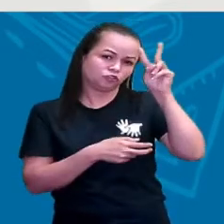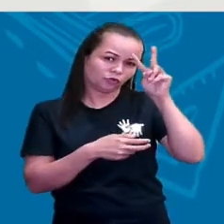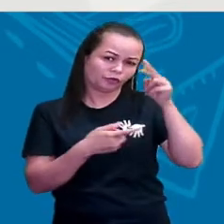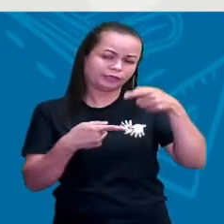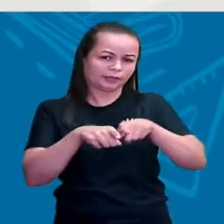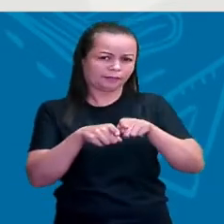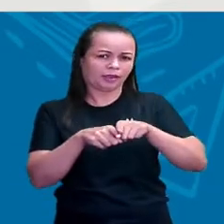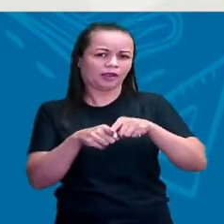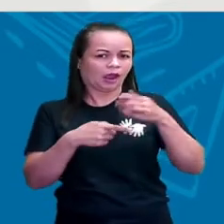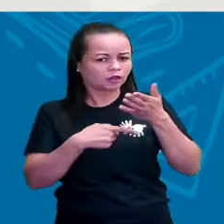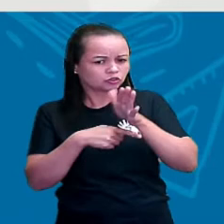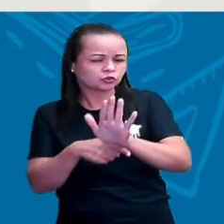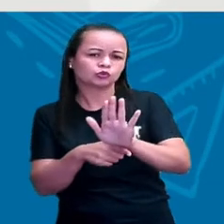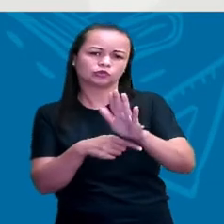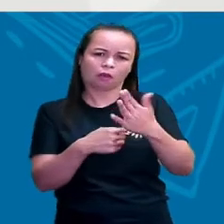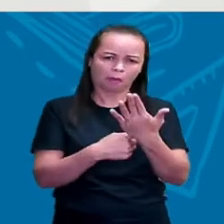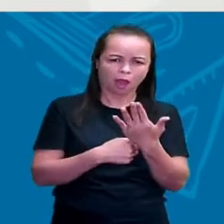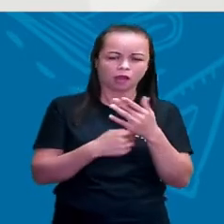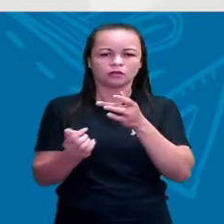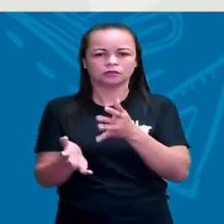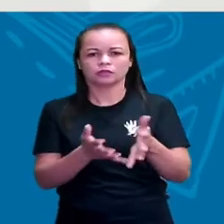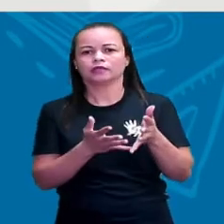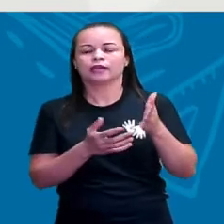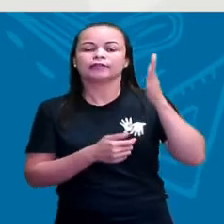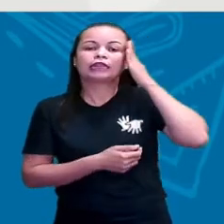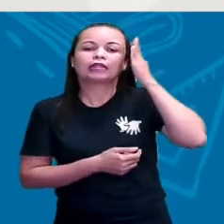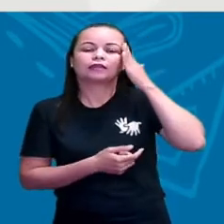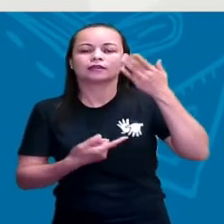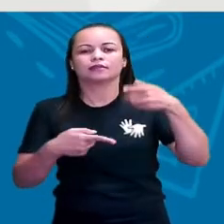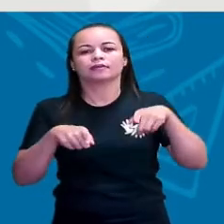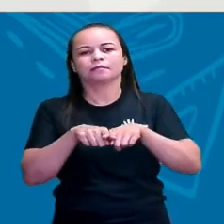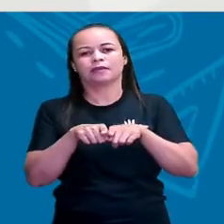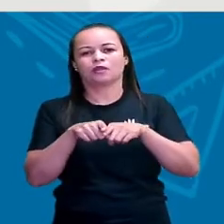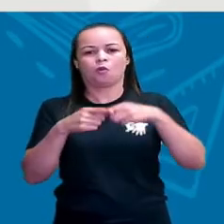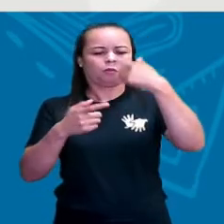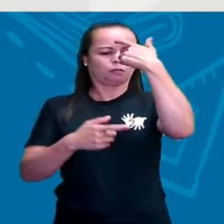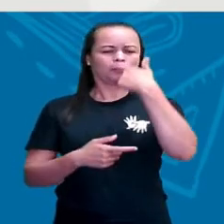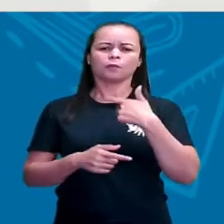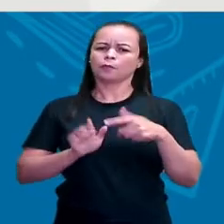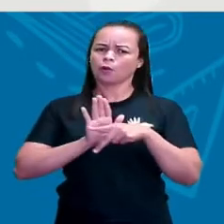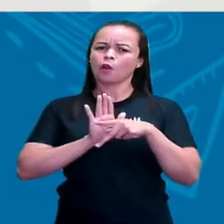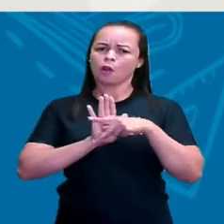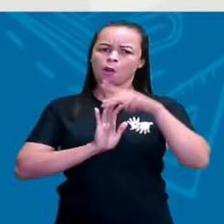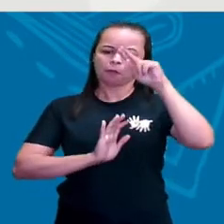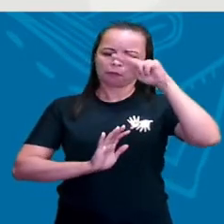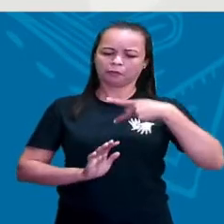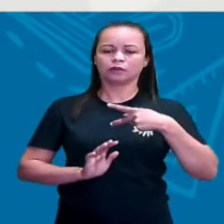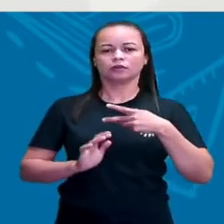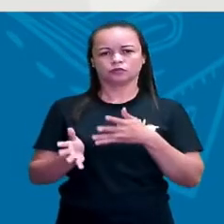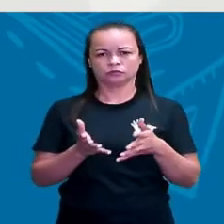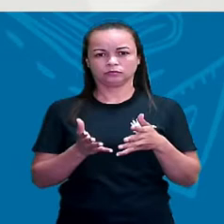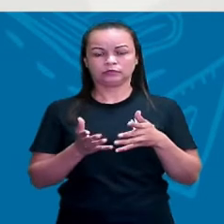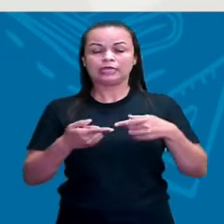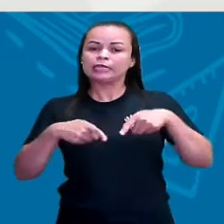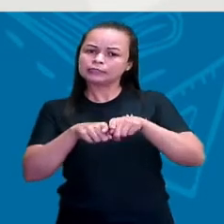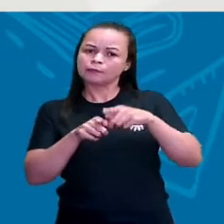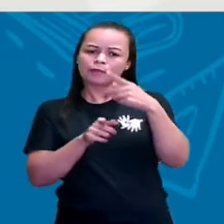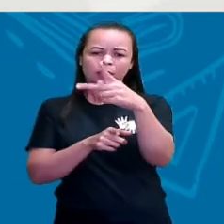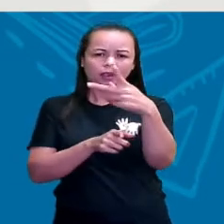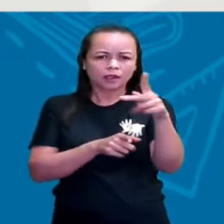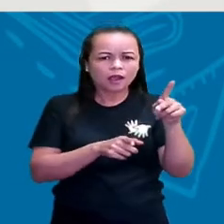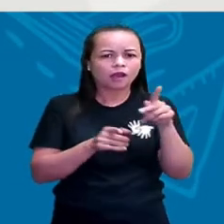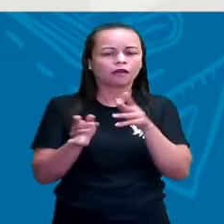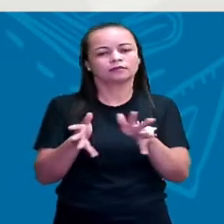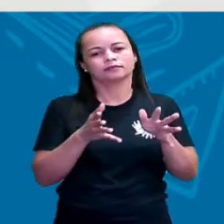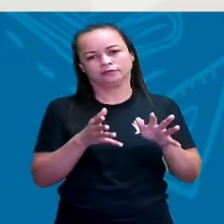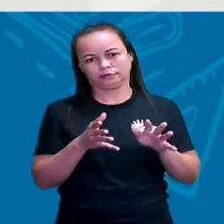diferentes formas, né? A história também nos ajuda a entender melhor a si mesmos. E entender melhor o outro. Por quê?